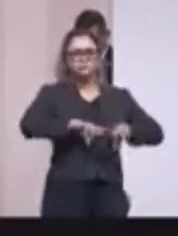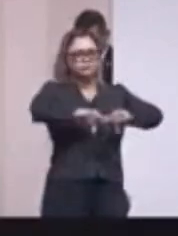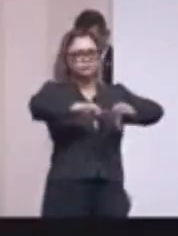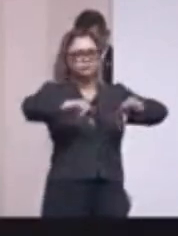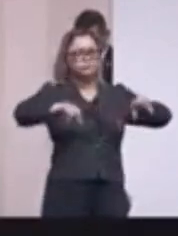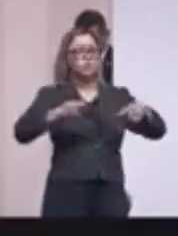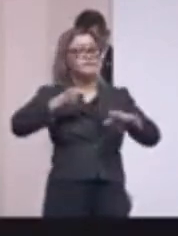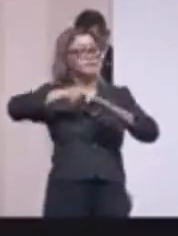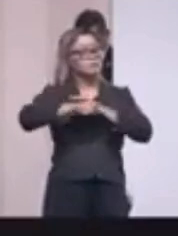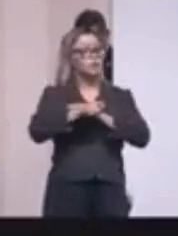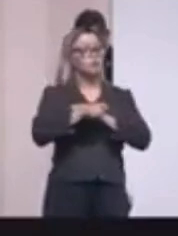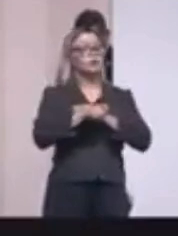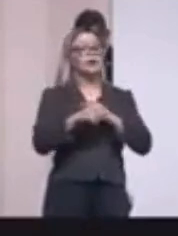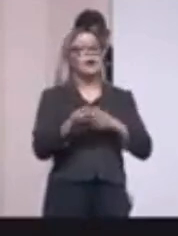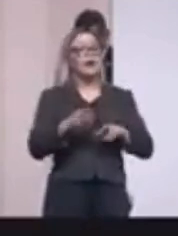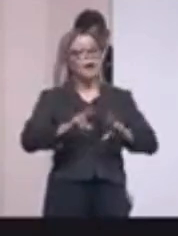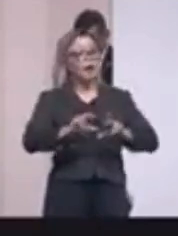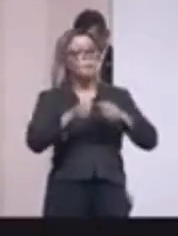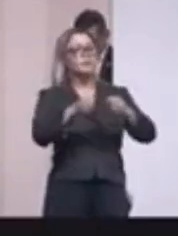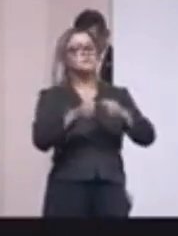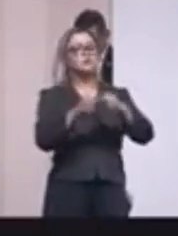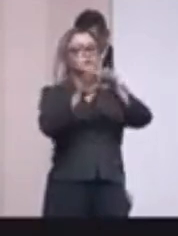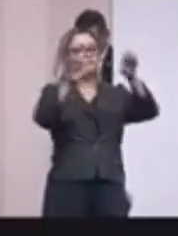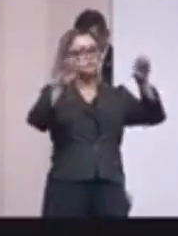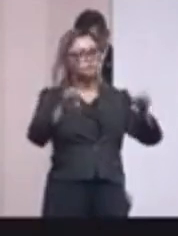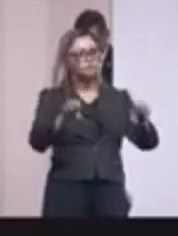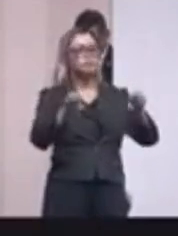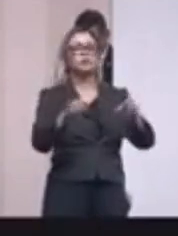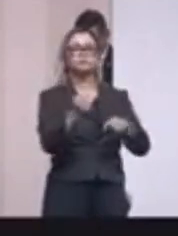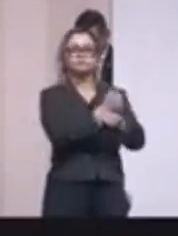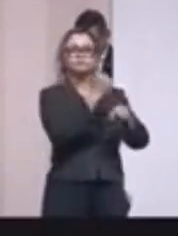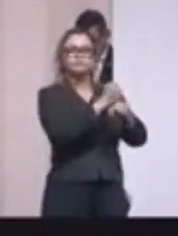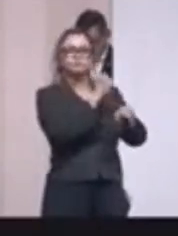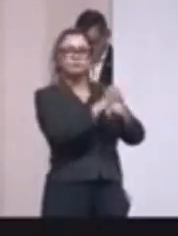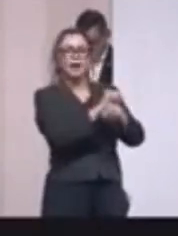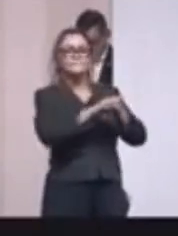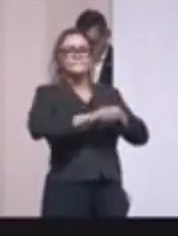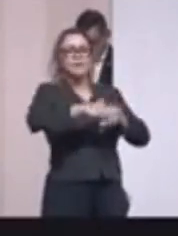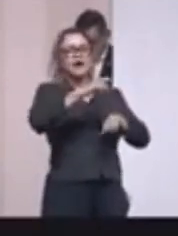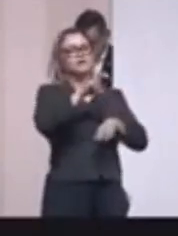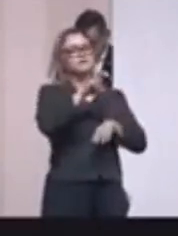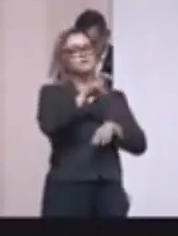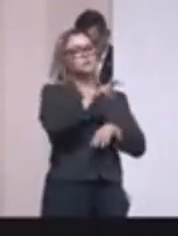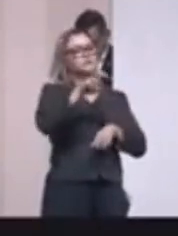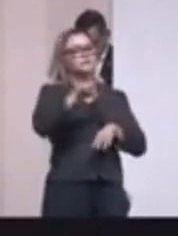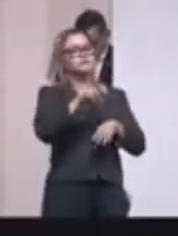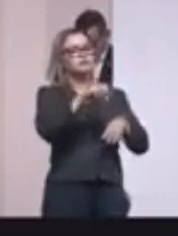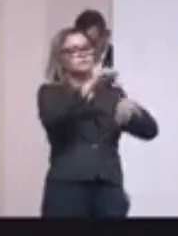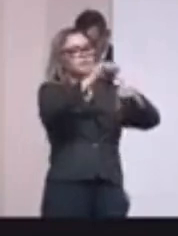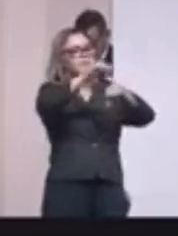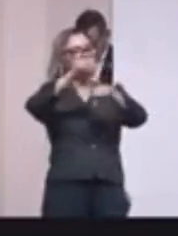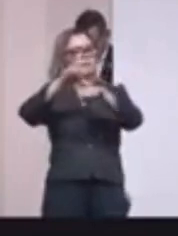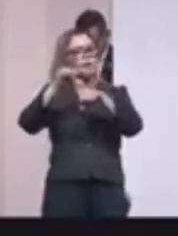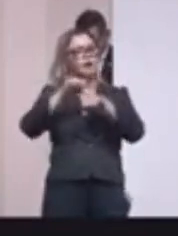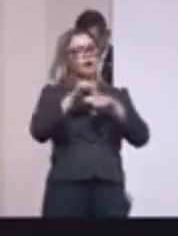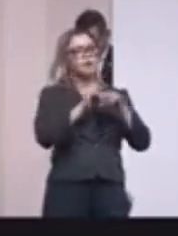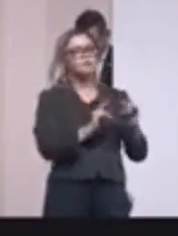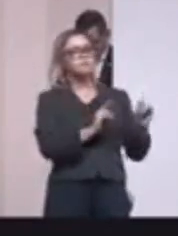investimento na recuperação da infraestrutura. Então foi dito aqui mais de 55 unidades da Polícia Civil